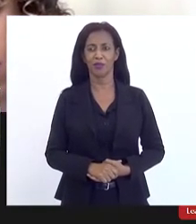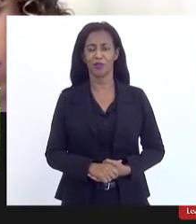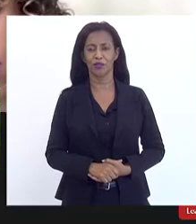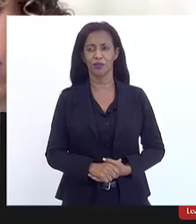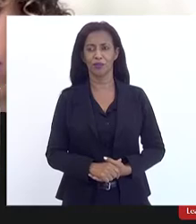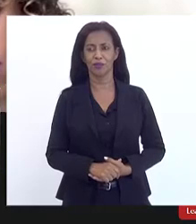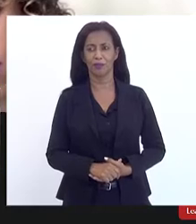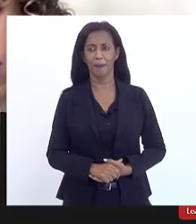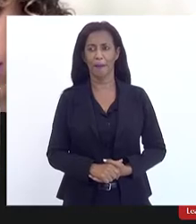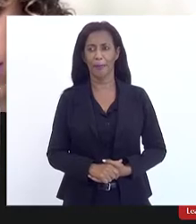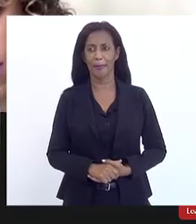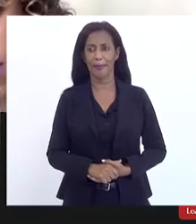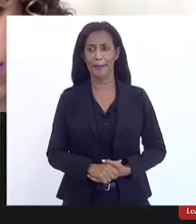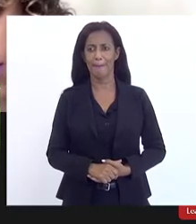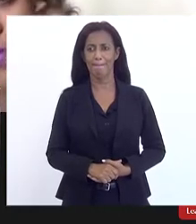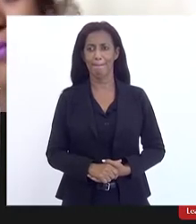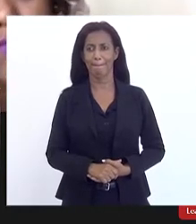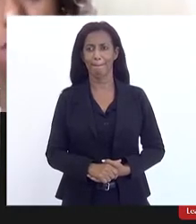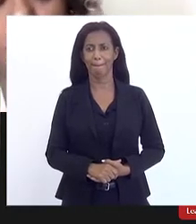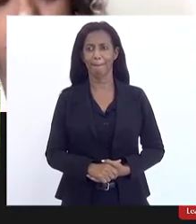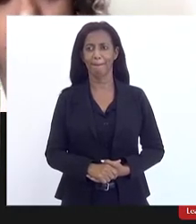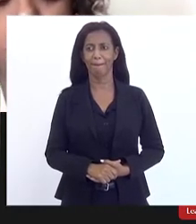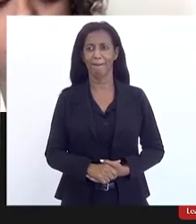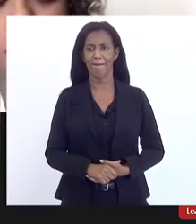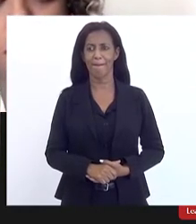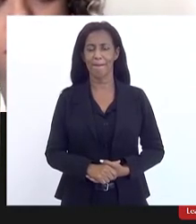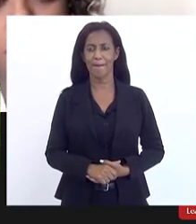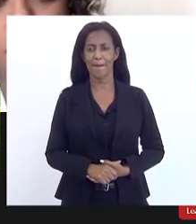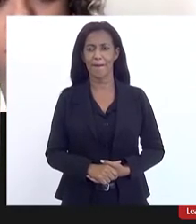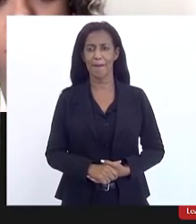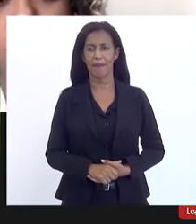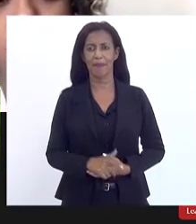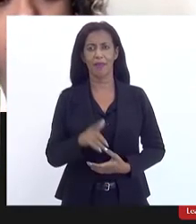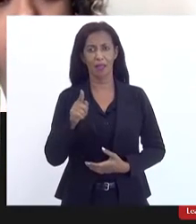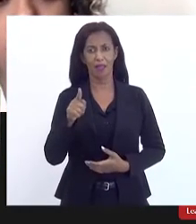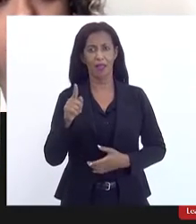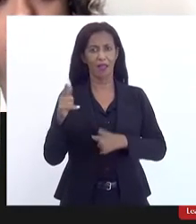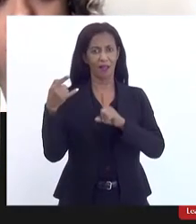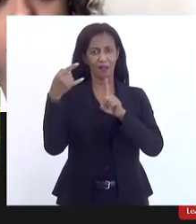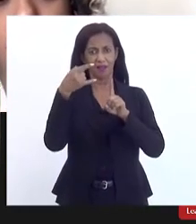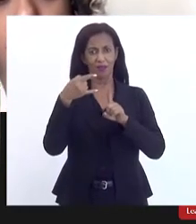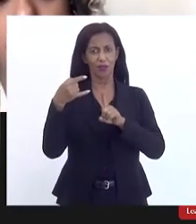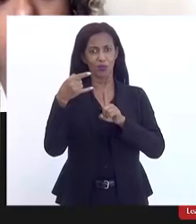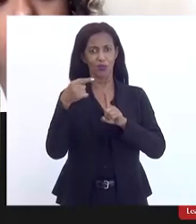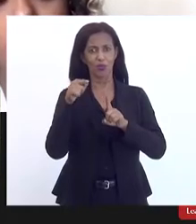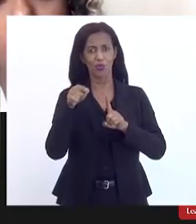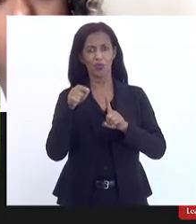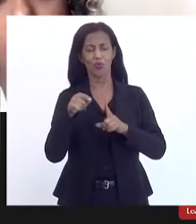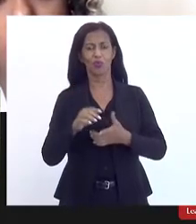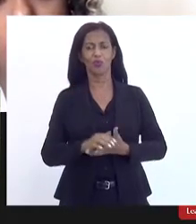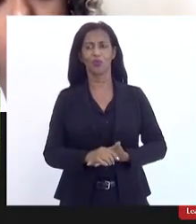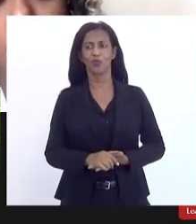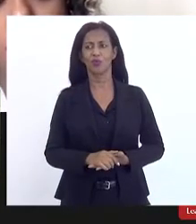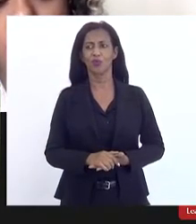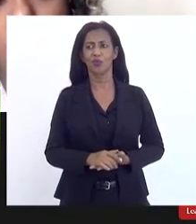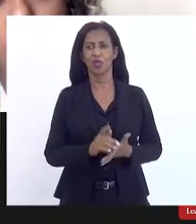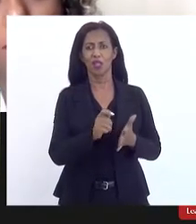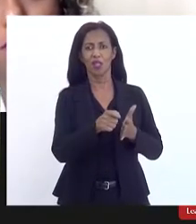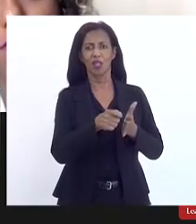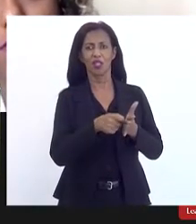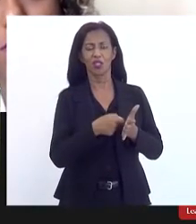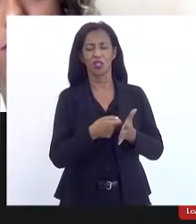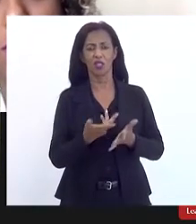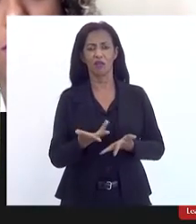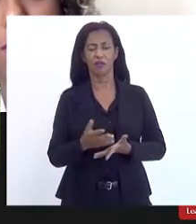pode ela sala Mônica ela está na sala ela está na sala eu estou vendo ela inclusive escreveu no chat